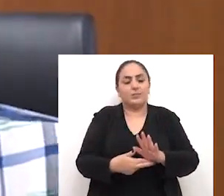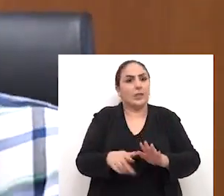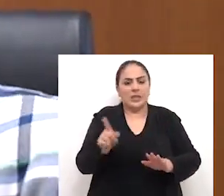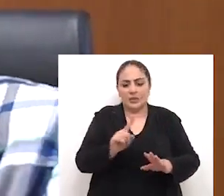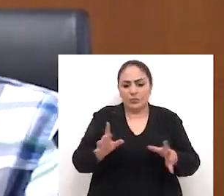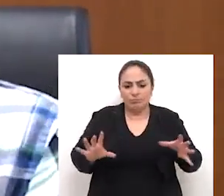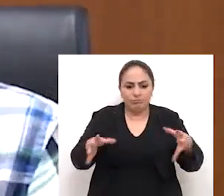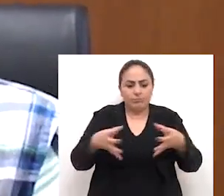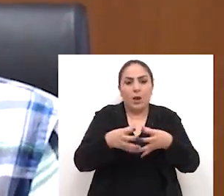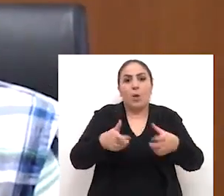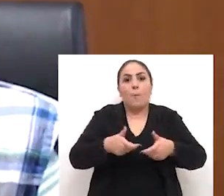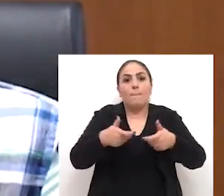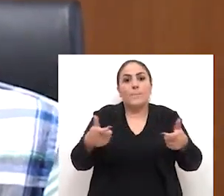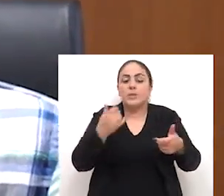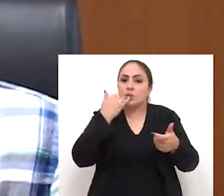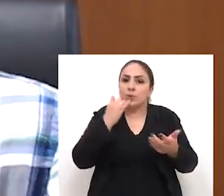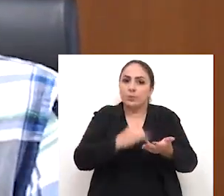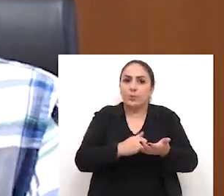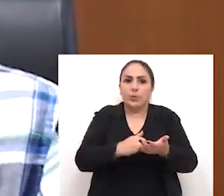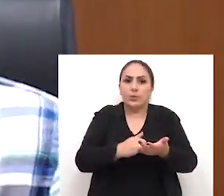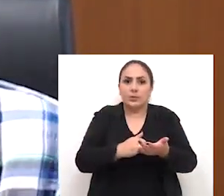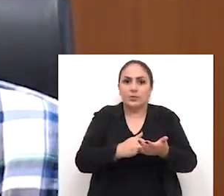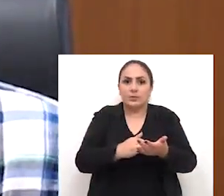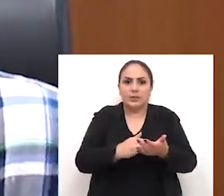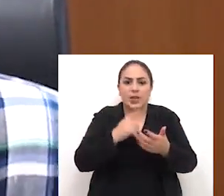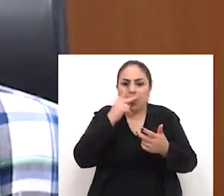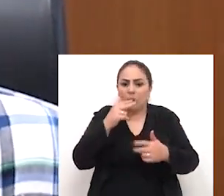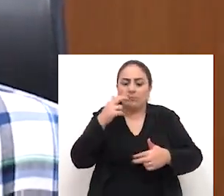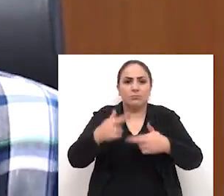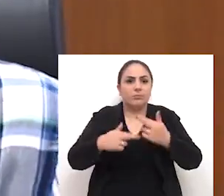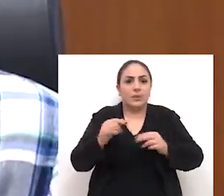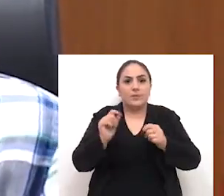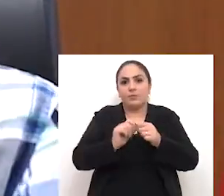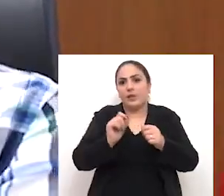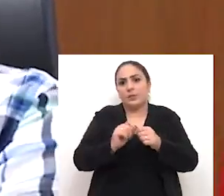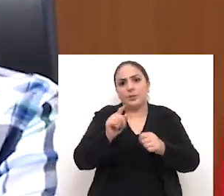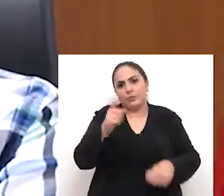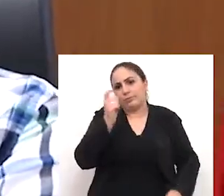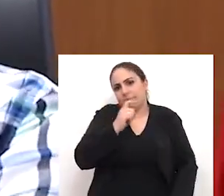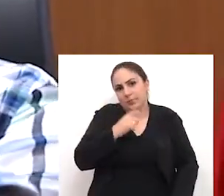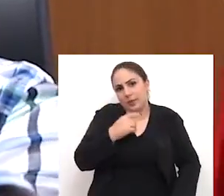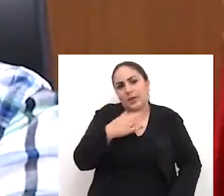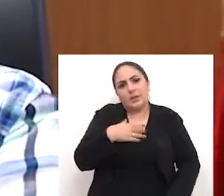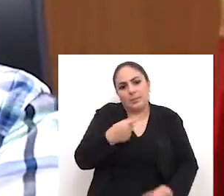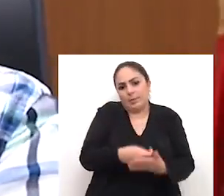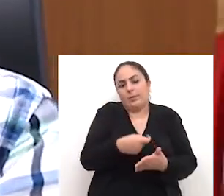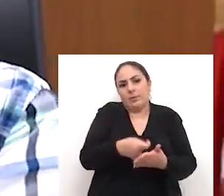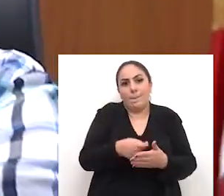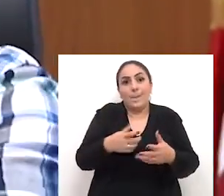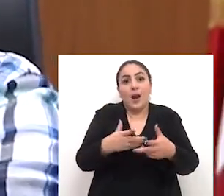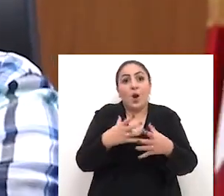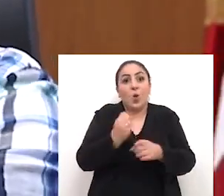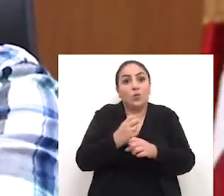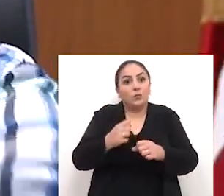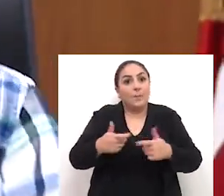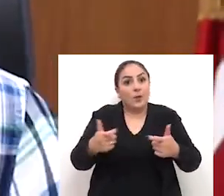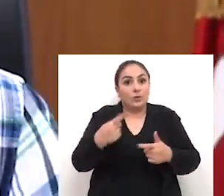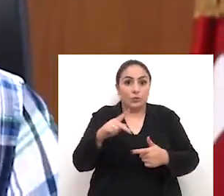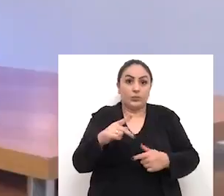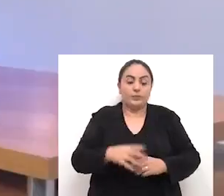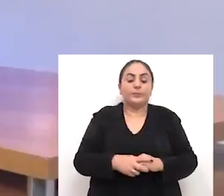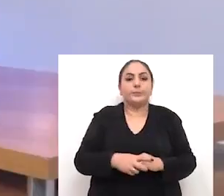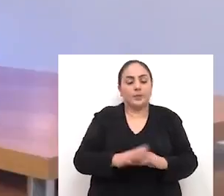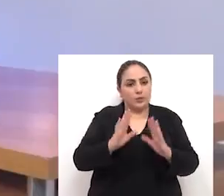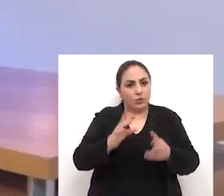não desse pacote de aumento de impostos travestido de reforma feito para te enganar e para cobrar uma conta ainda maior do teu